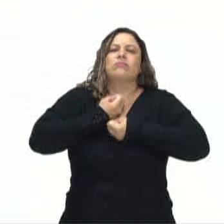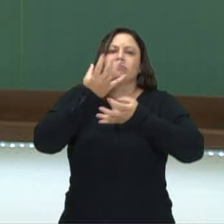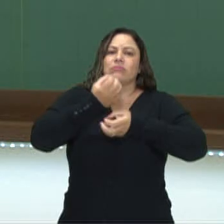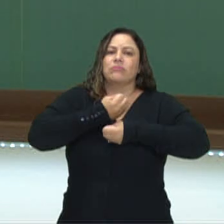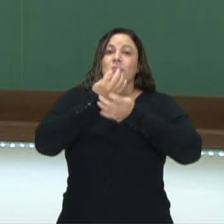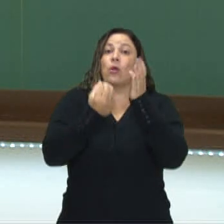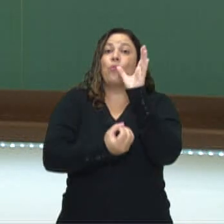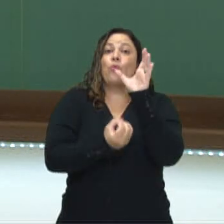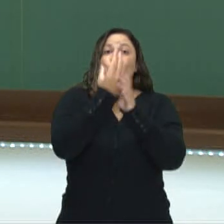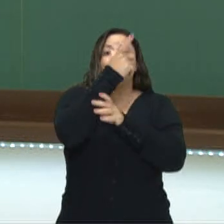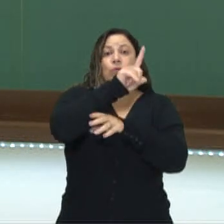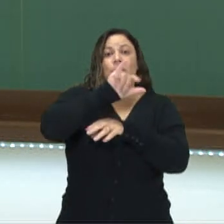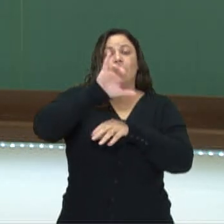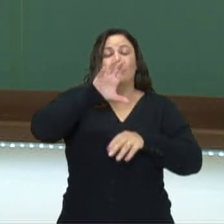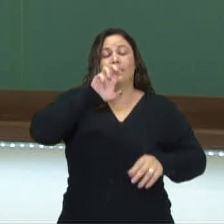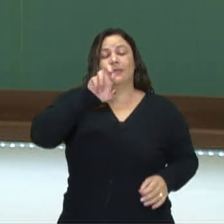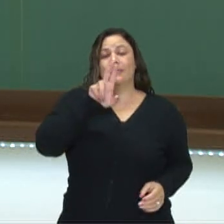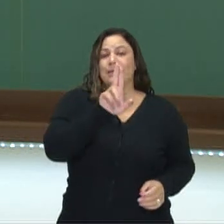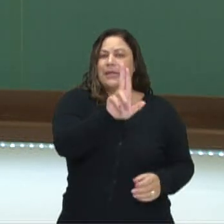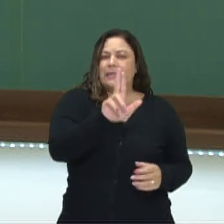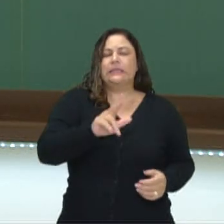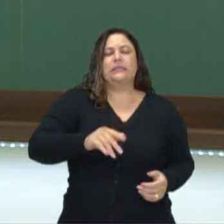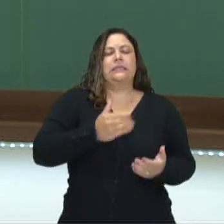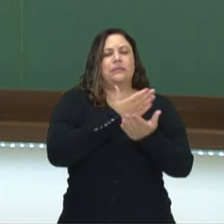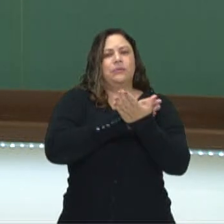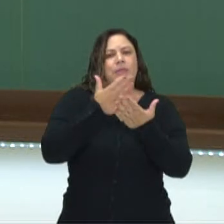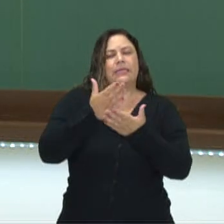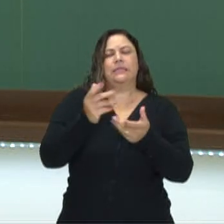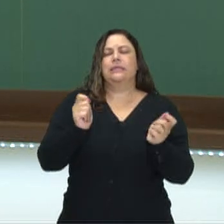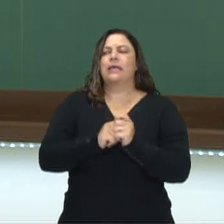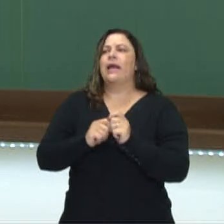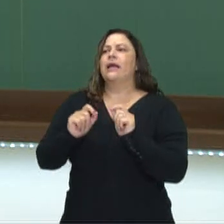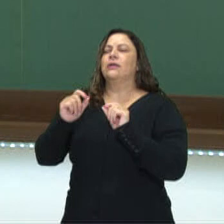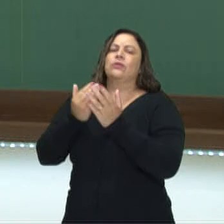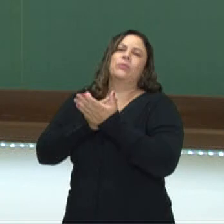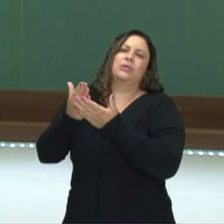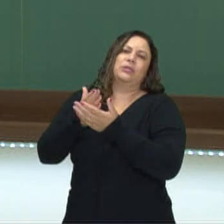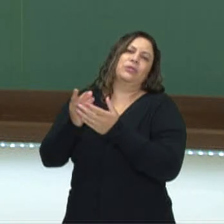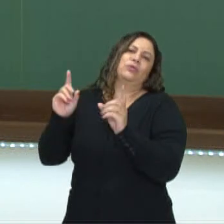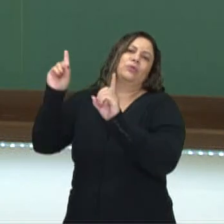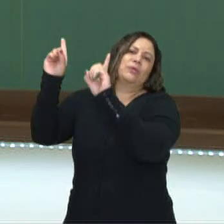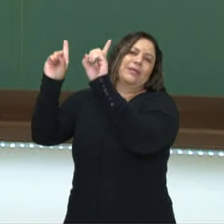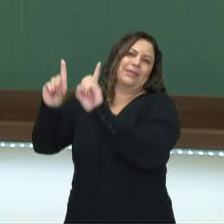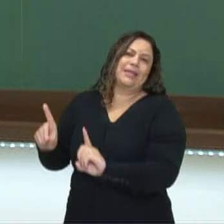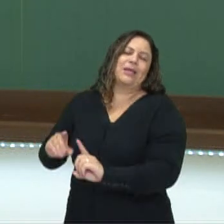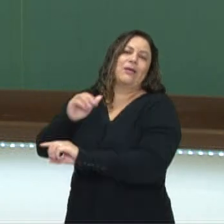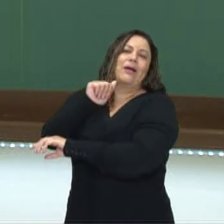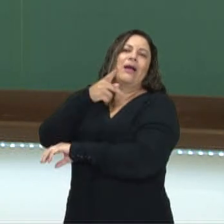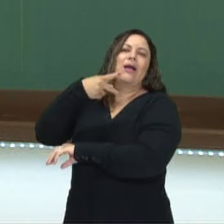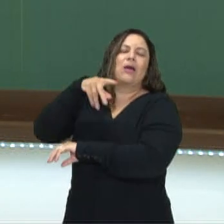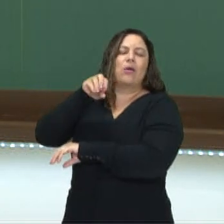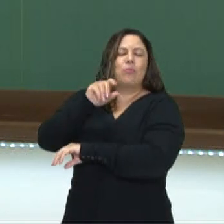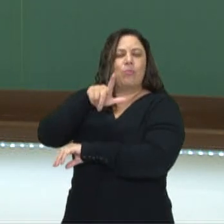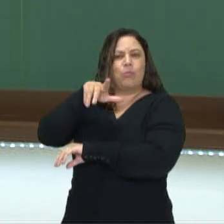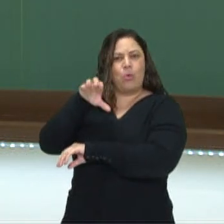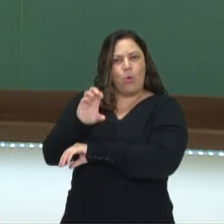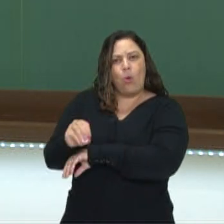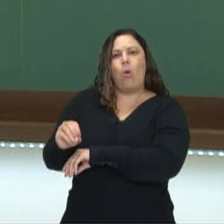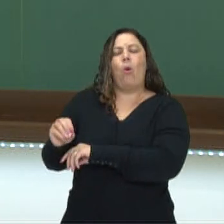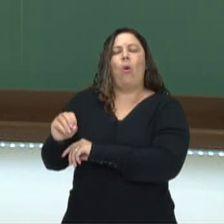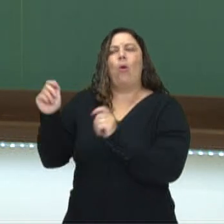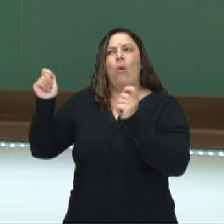pensado aí a partir do Deus Apolo Lício, esse nome então, uma homenagem ao Deus Apolo Lício,